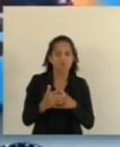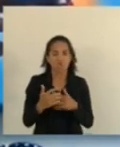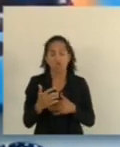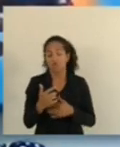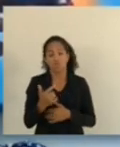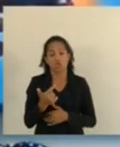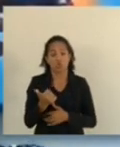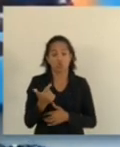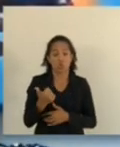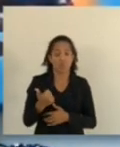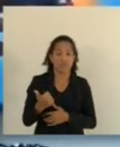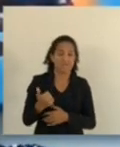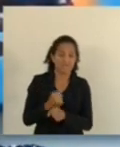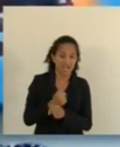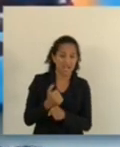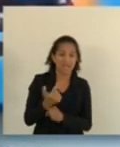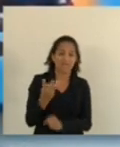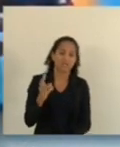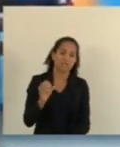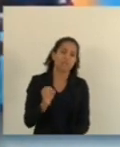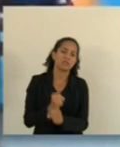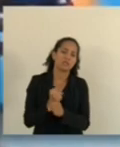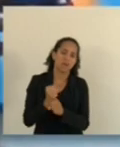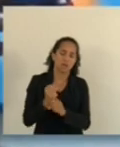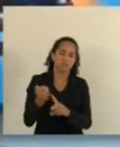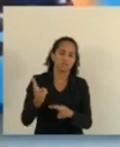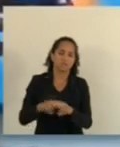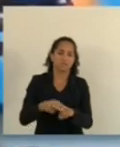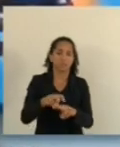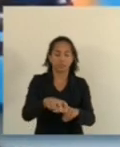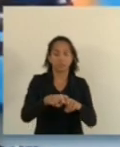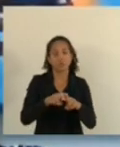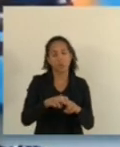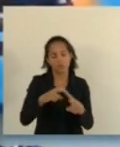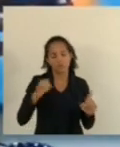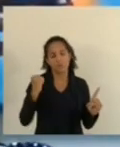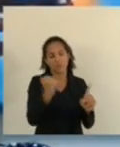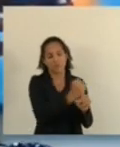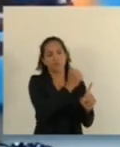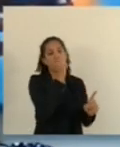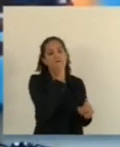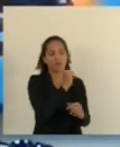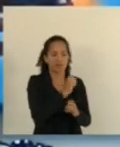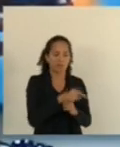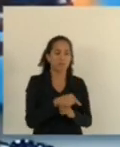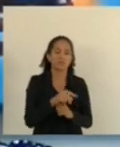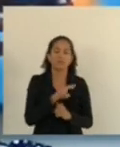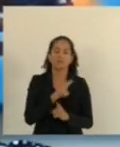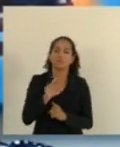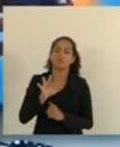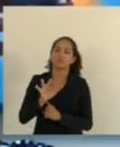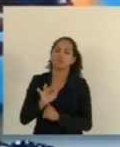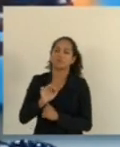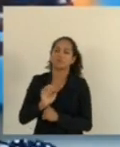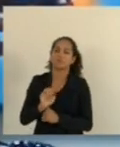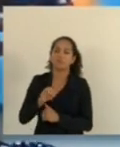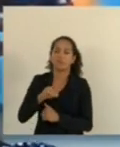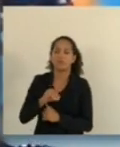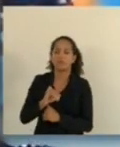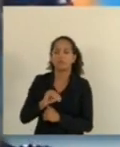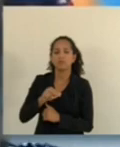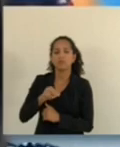homicídio contra a mulher por razões de ser afetas ao sexo feminino que é o chamado feminicídio. Então, aqui,